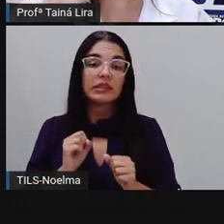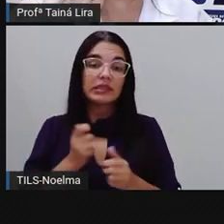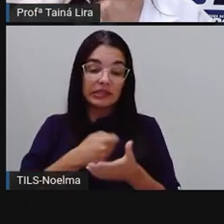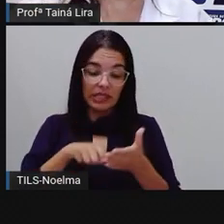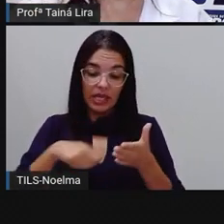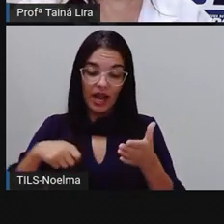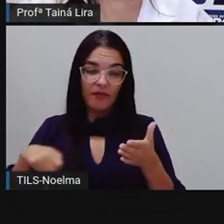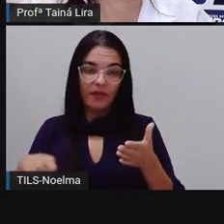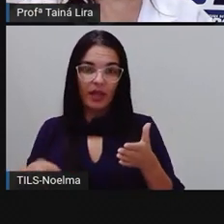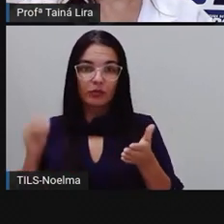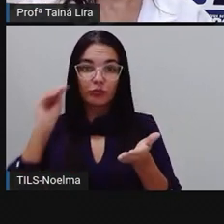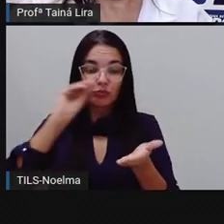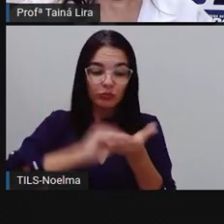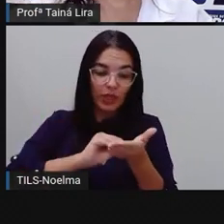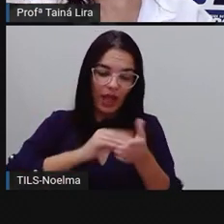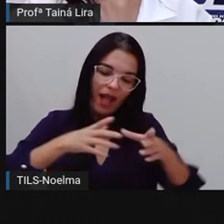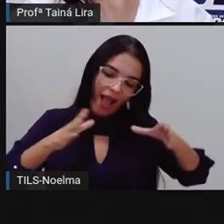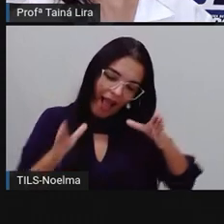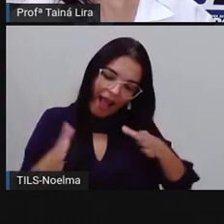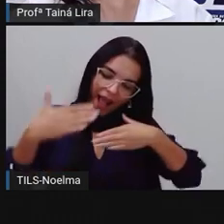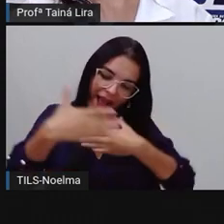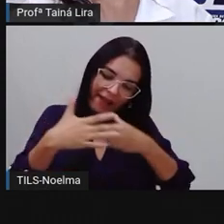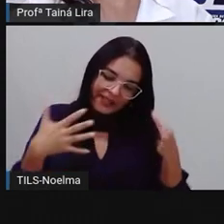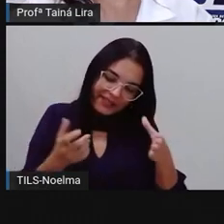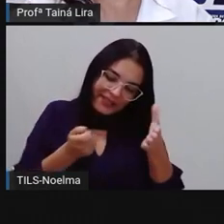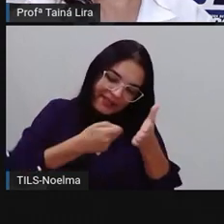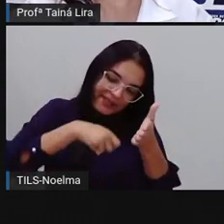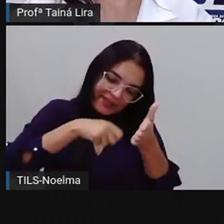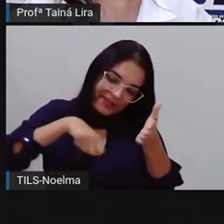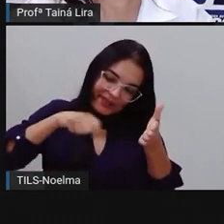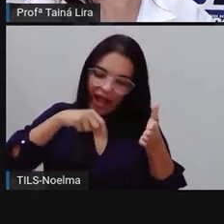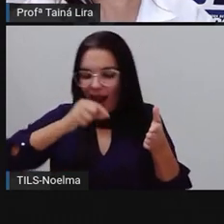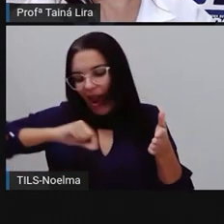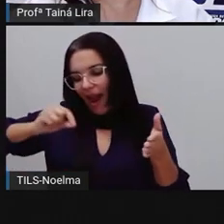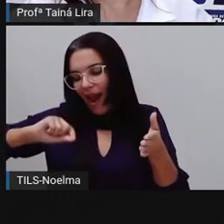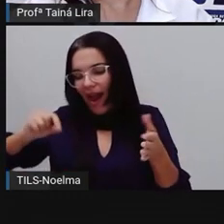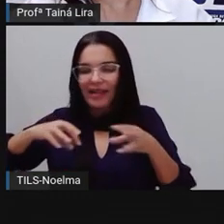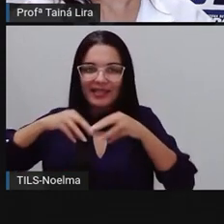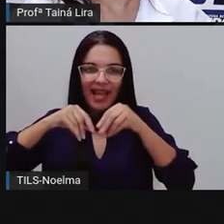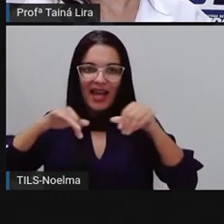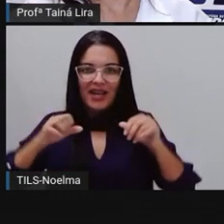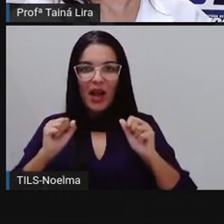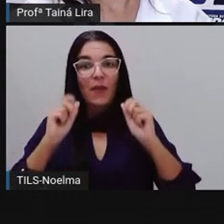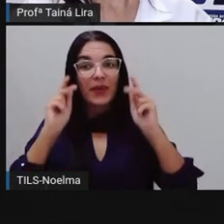dentro daquela caixinha, as letrinhas cursivas, tá bom?